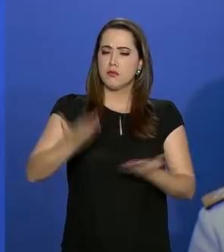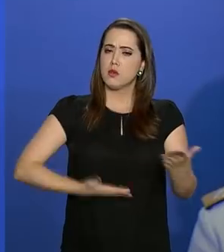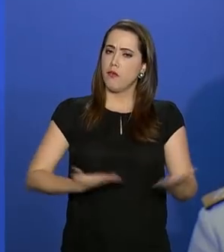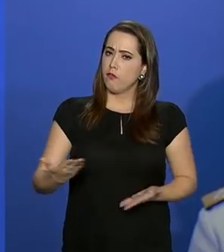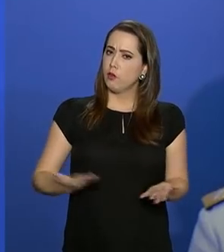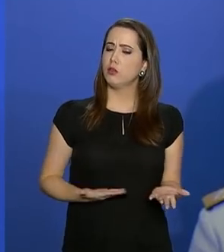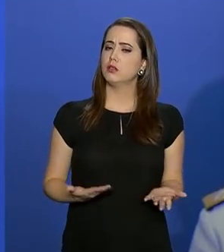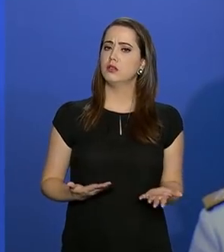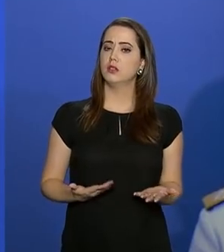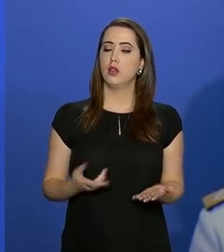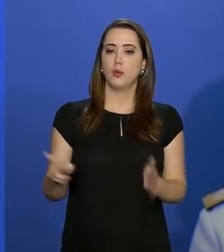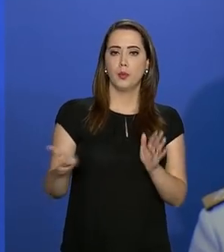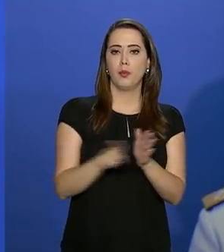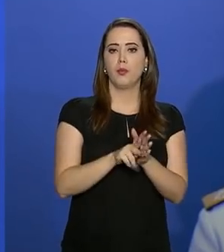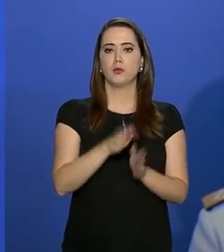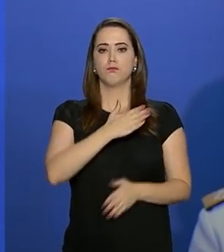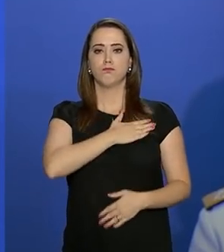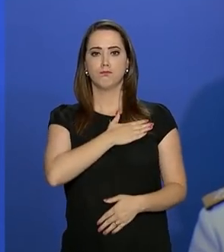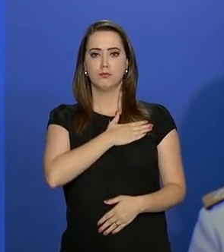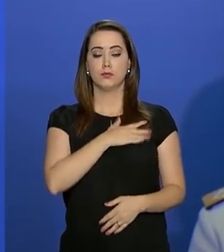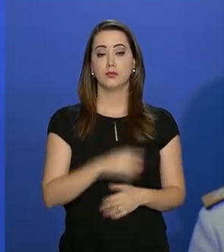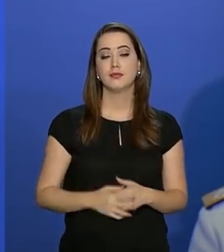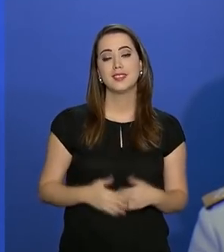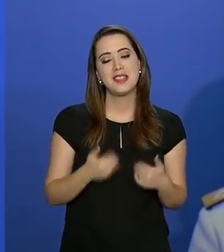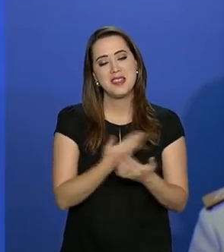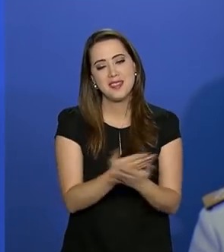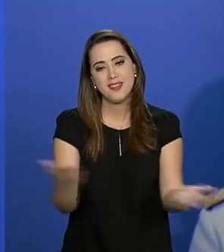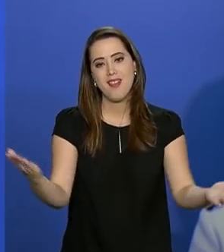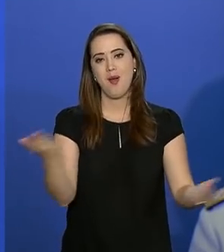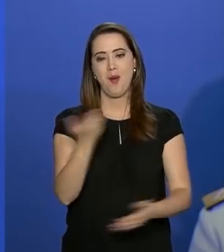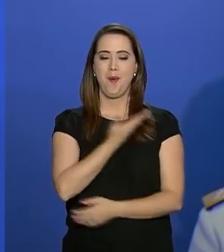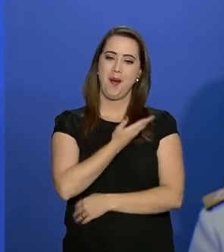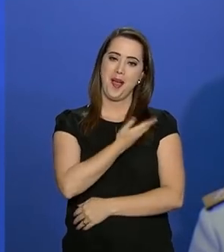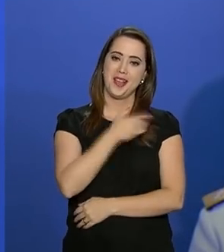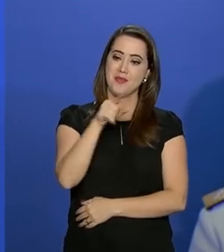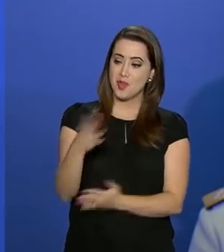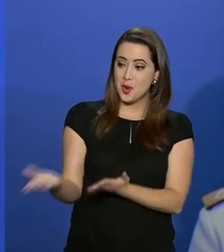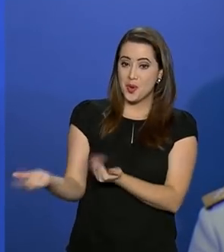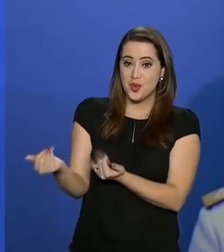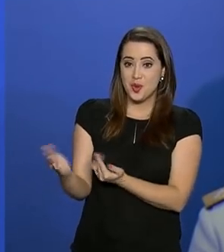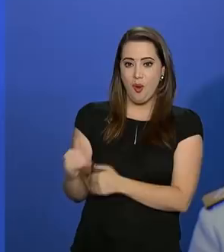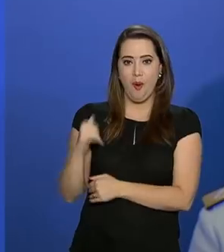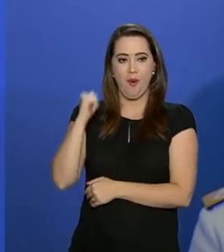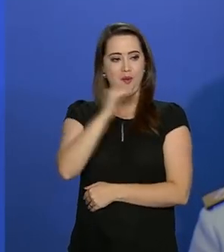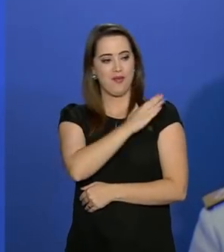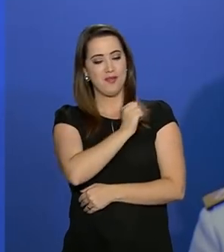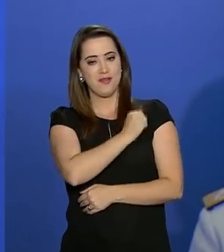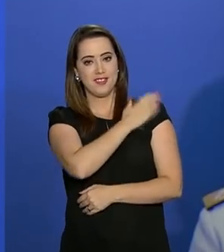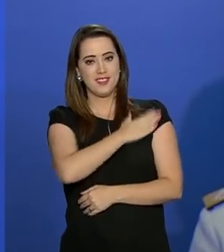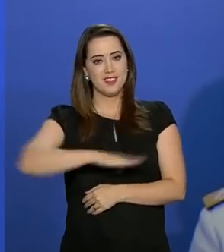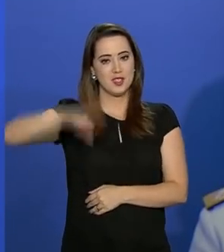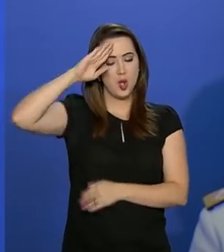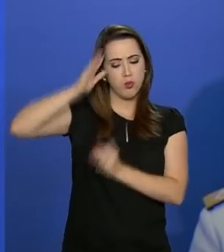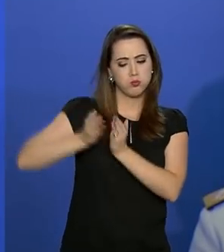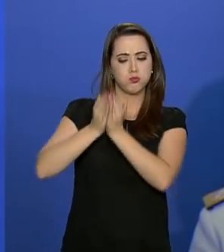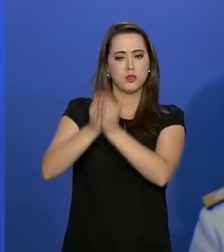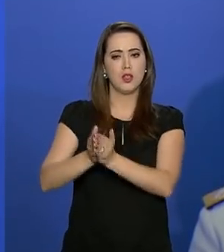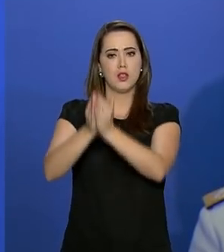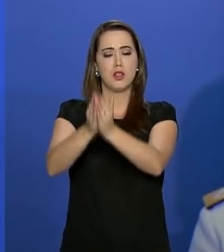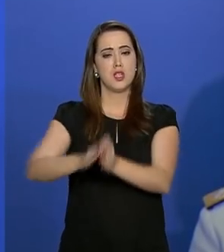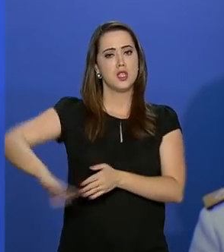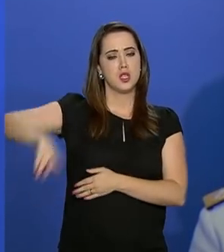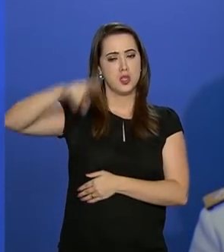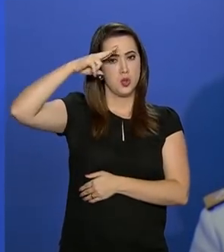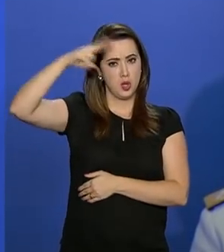a sua pátria. Então, meus amigos jovens oficiais generais da Marinha, do Exército e da